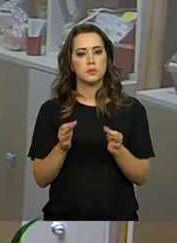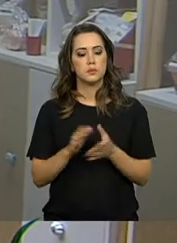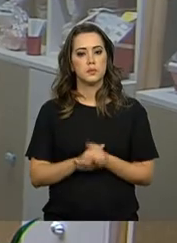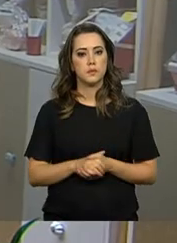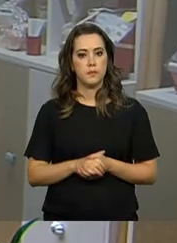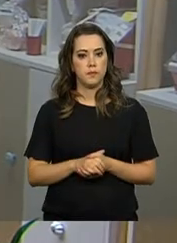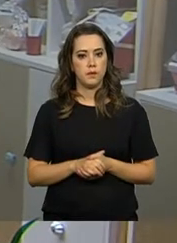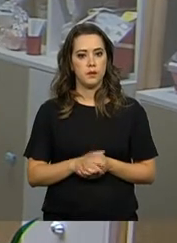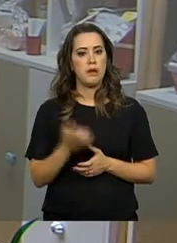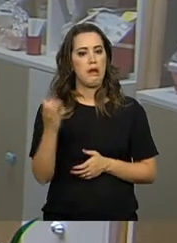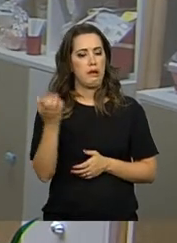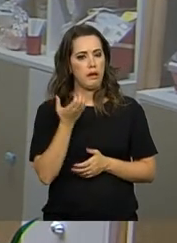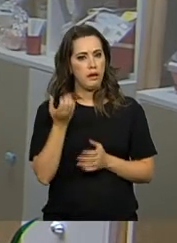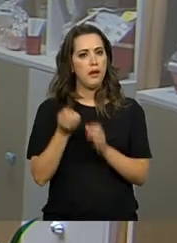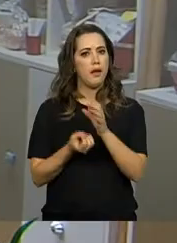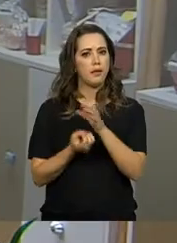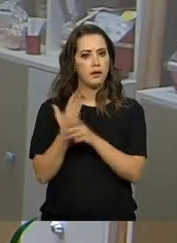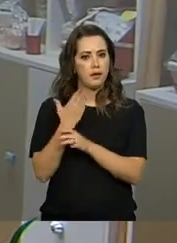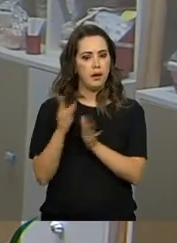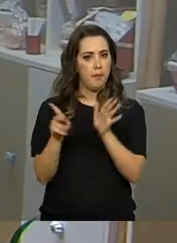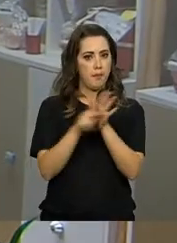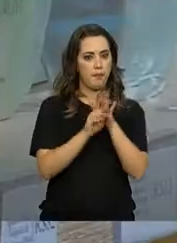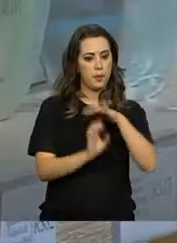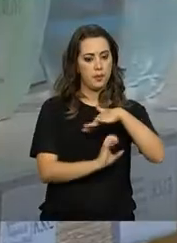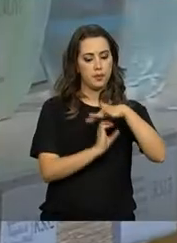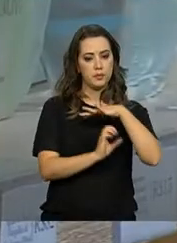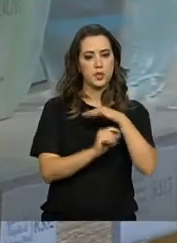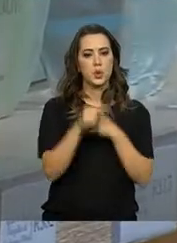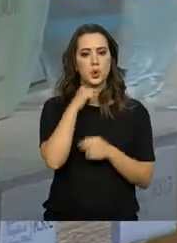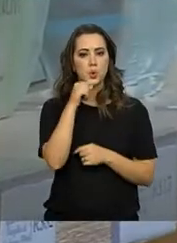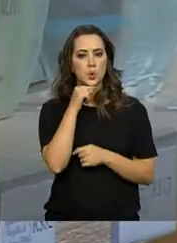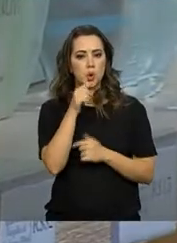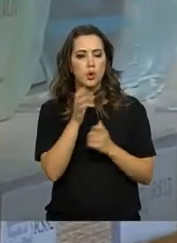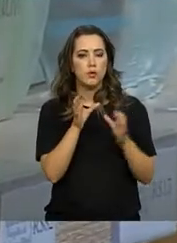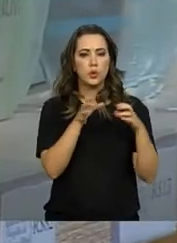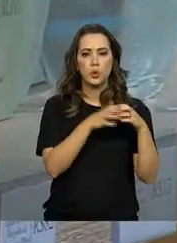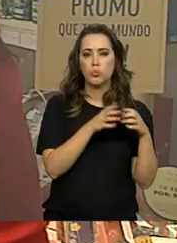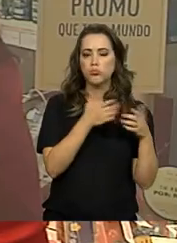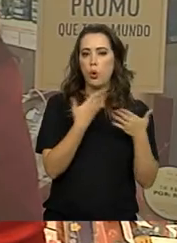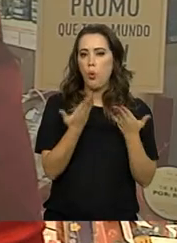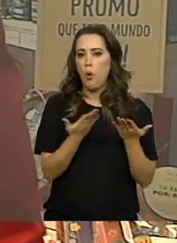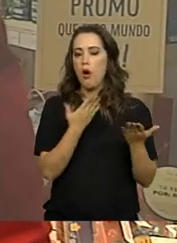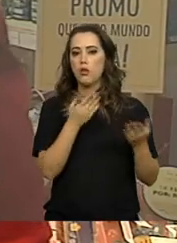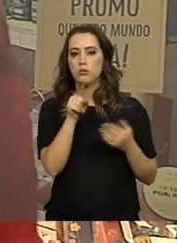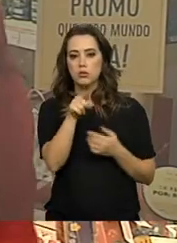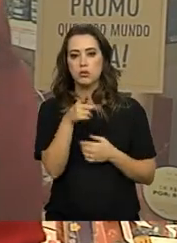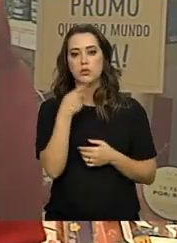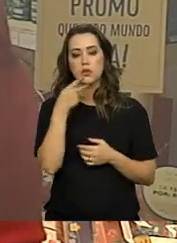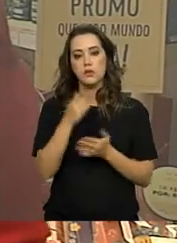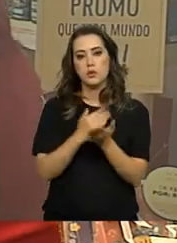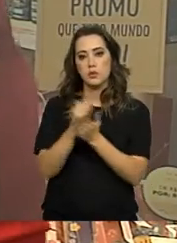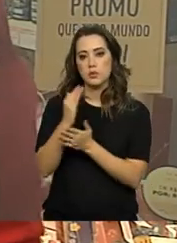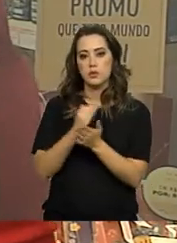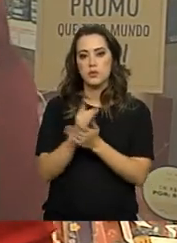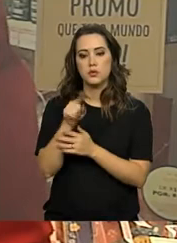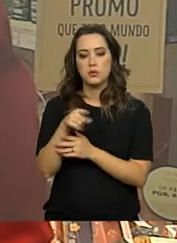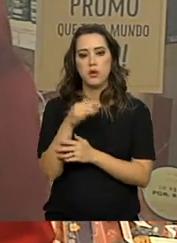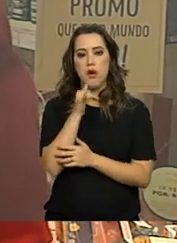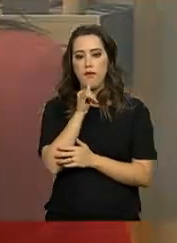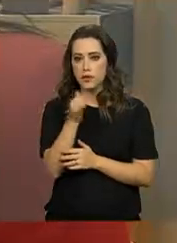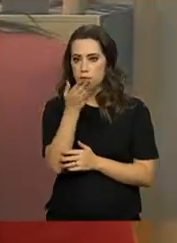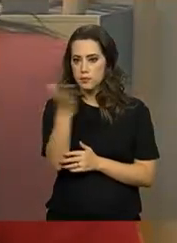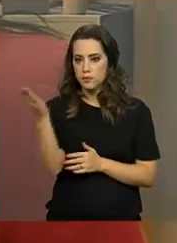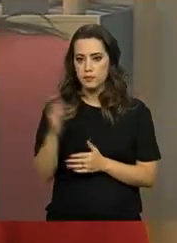E para quem quer empreender, mas ainda está em dúvidas sobre o setor de franquias, a Tatiane, do início da matéria, mandou um